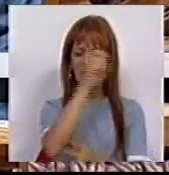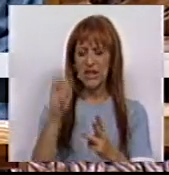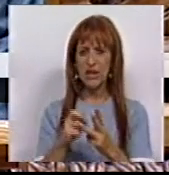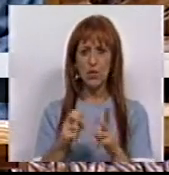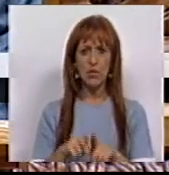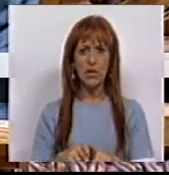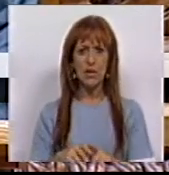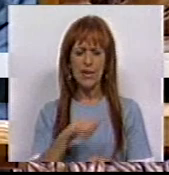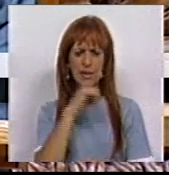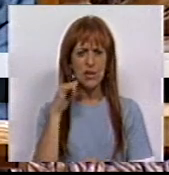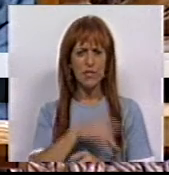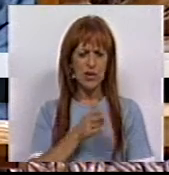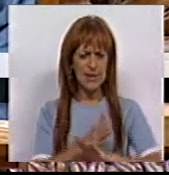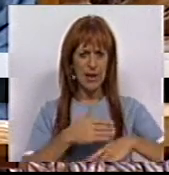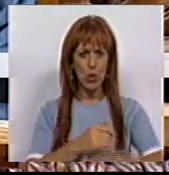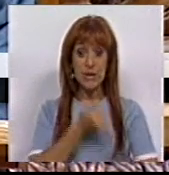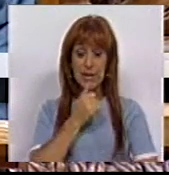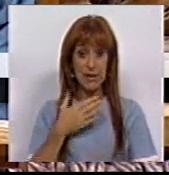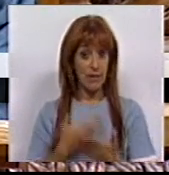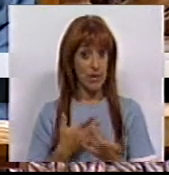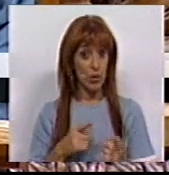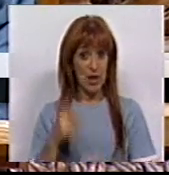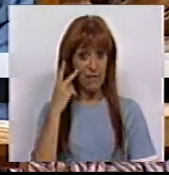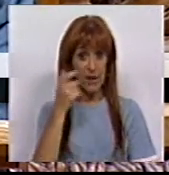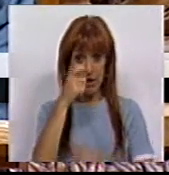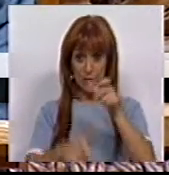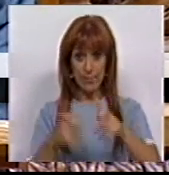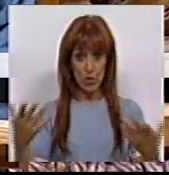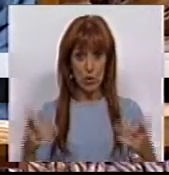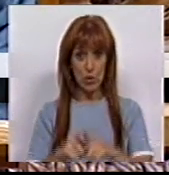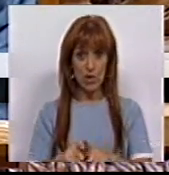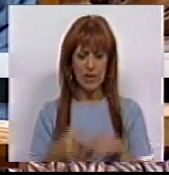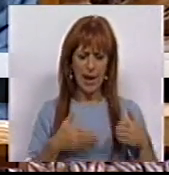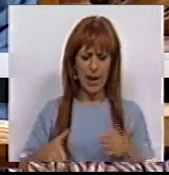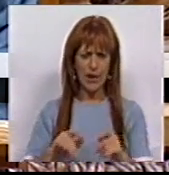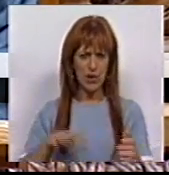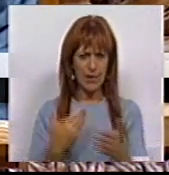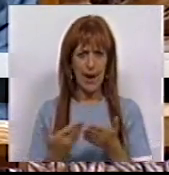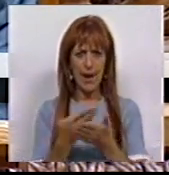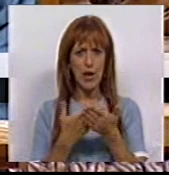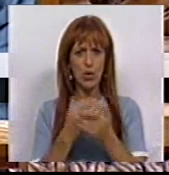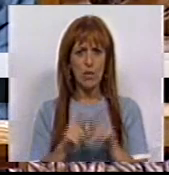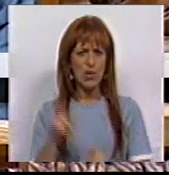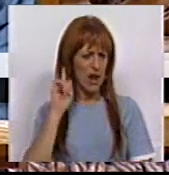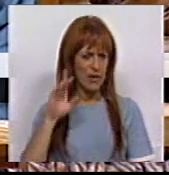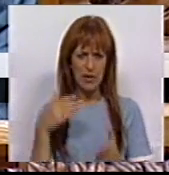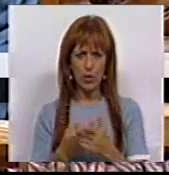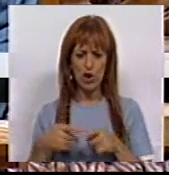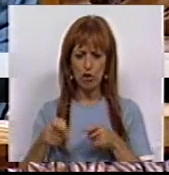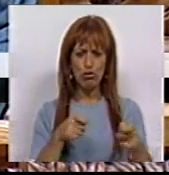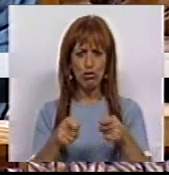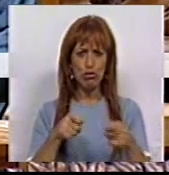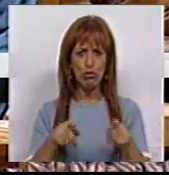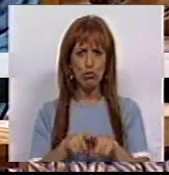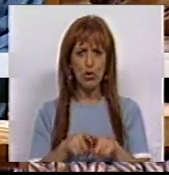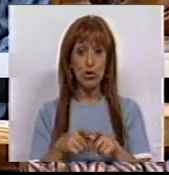Terceiro, sacrificar setores decisivos para a vida das pessoas, estratégicos para a economia, vitais para a gestão